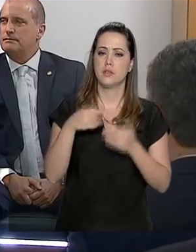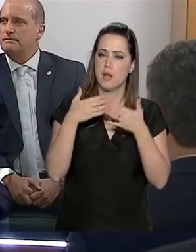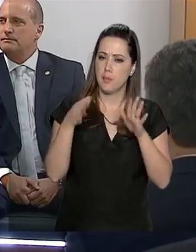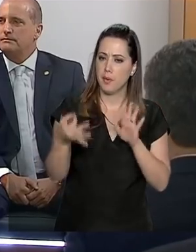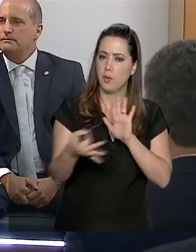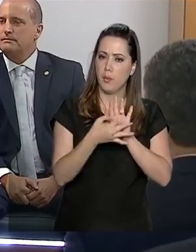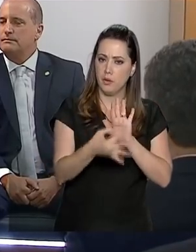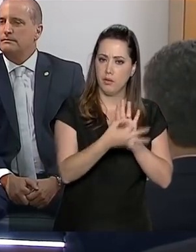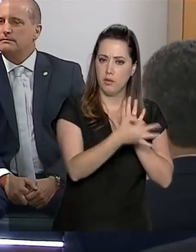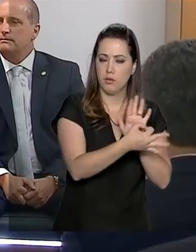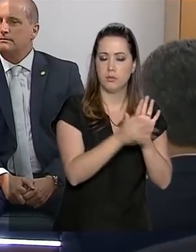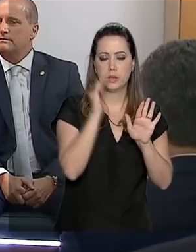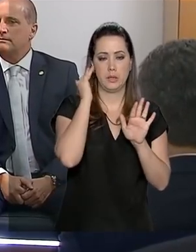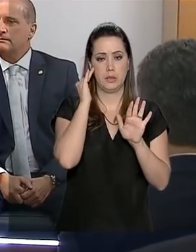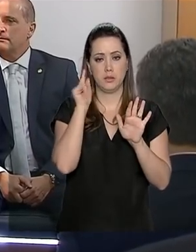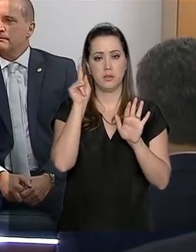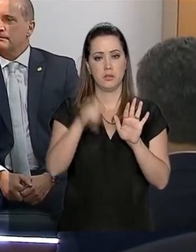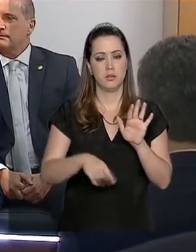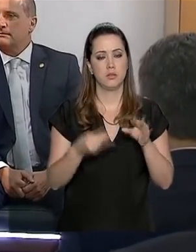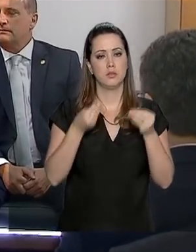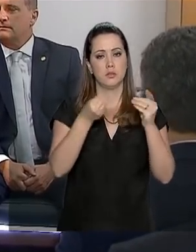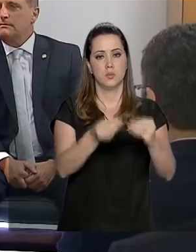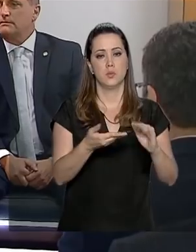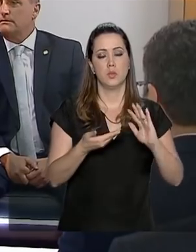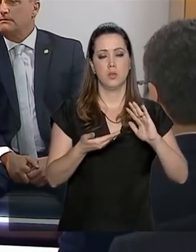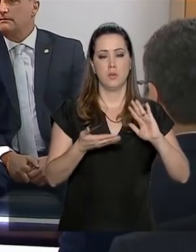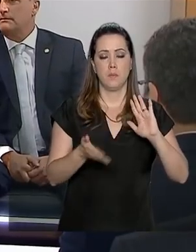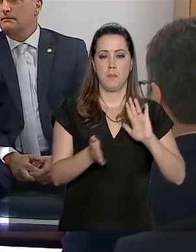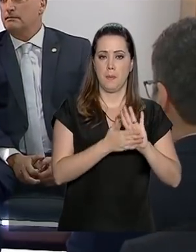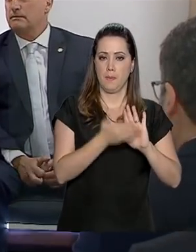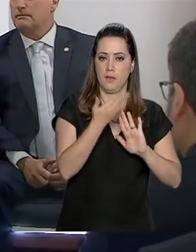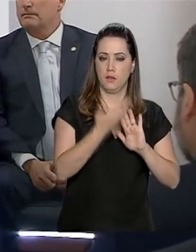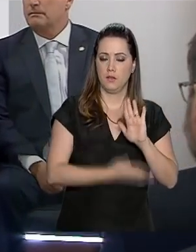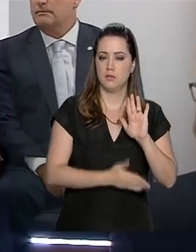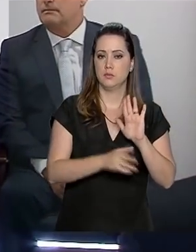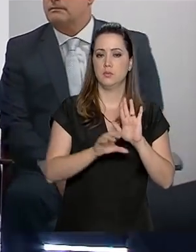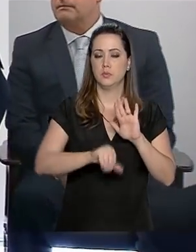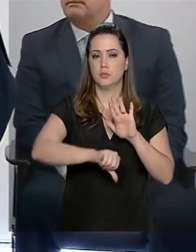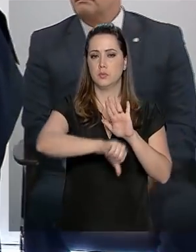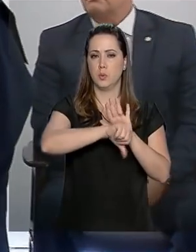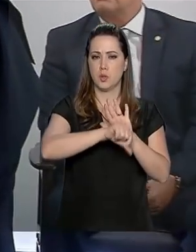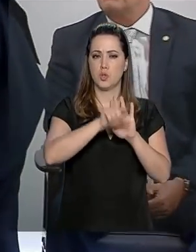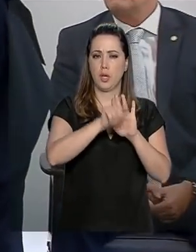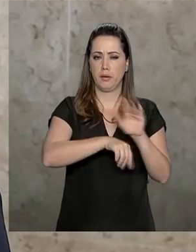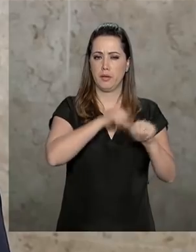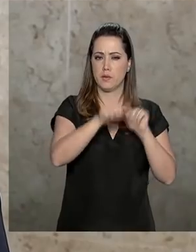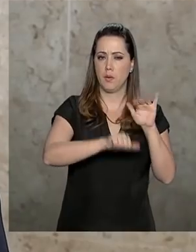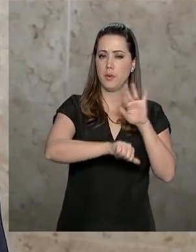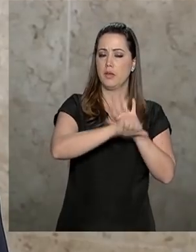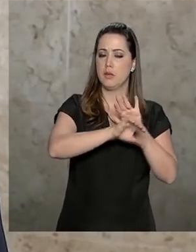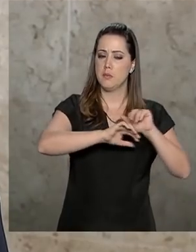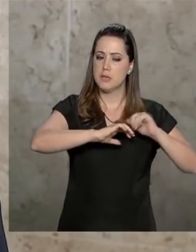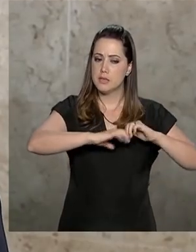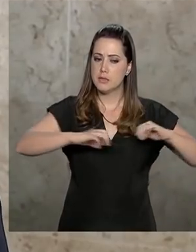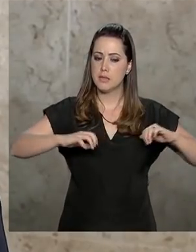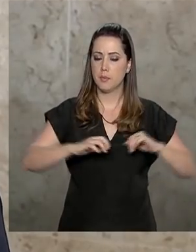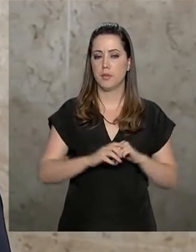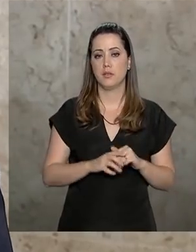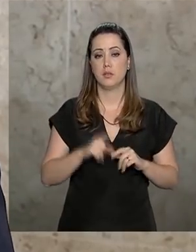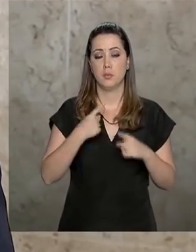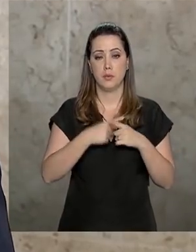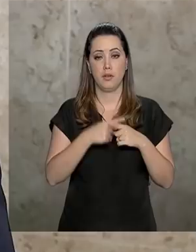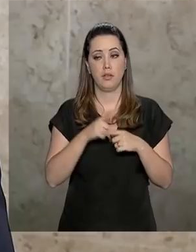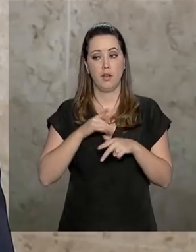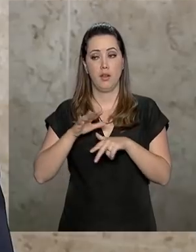e que teve o entendimento de encaminhar o projeto de criminalização de forma separada. Existe o crime de corrupção,